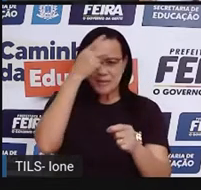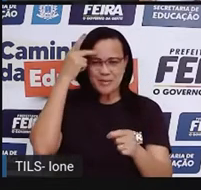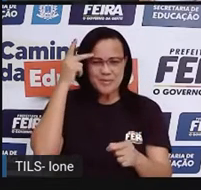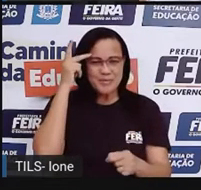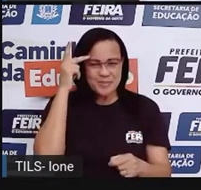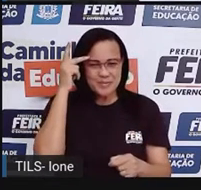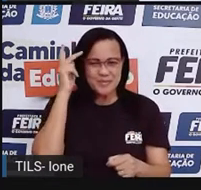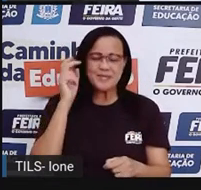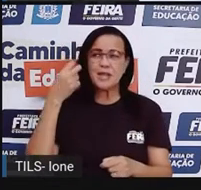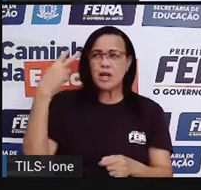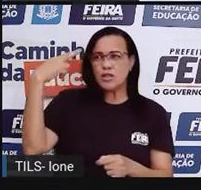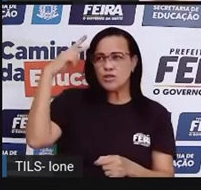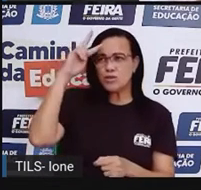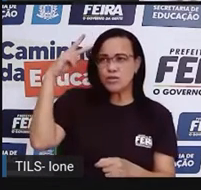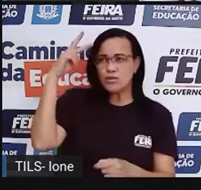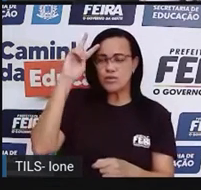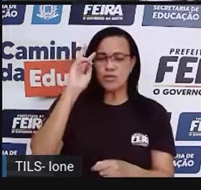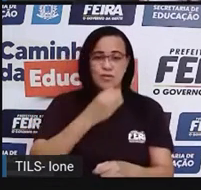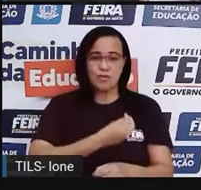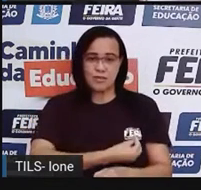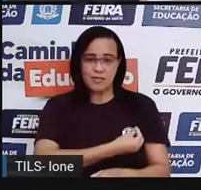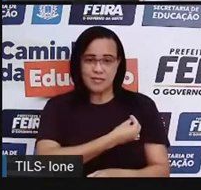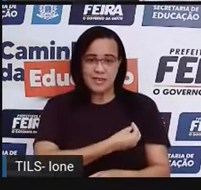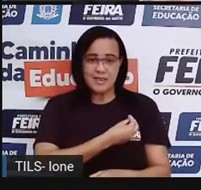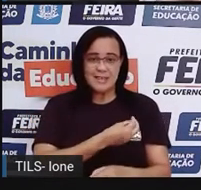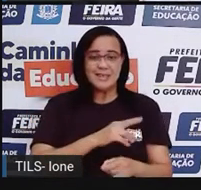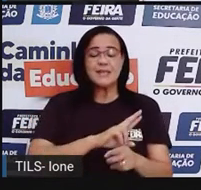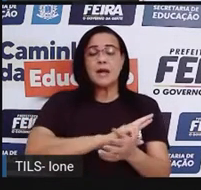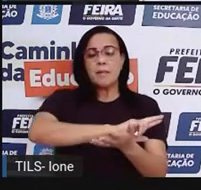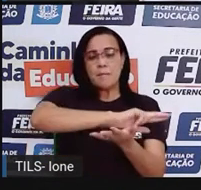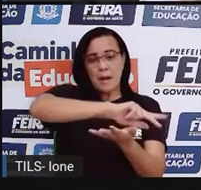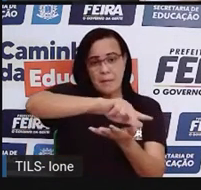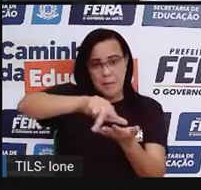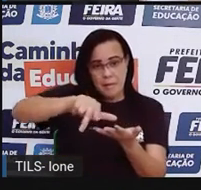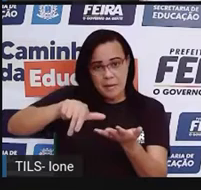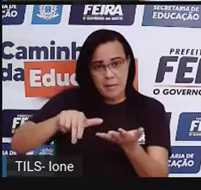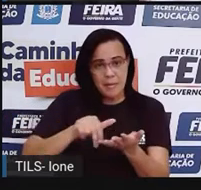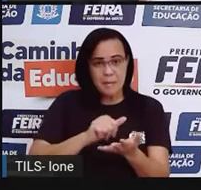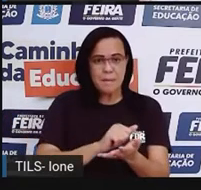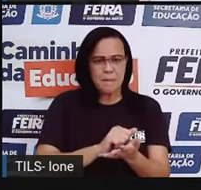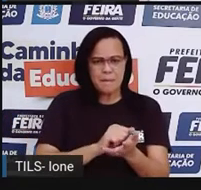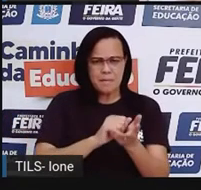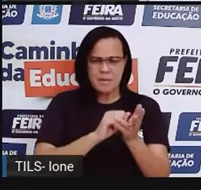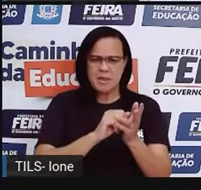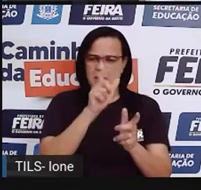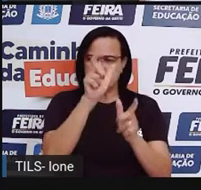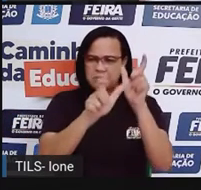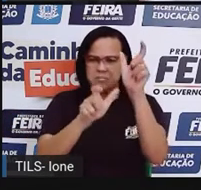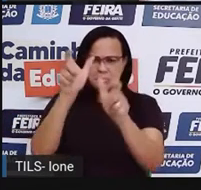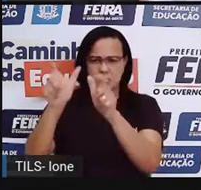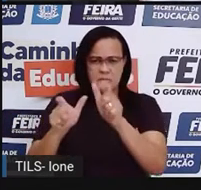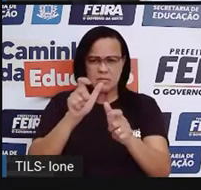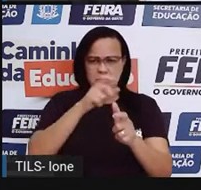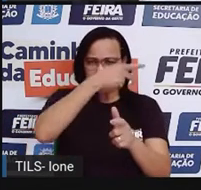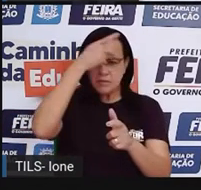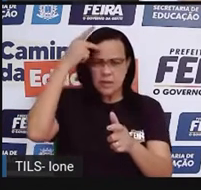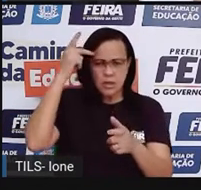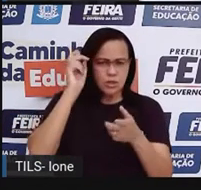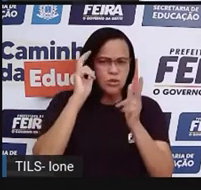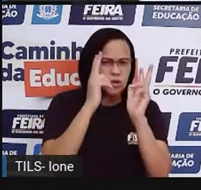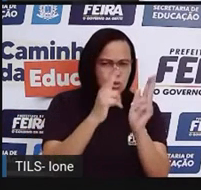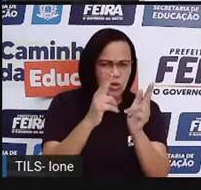história, a gente já falou sobre as diferenças, né, nós vimos que nós não somos iguais às outras pessoas, né,